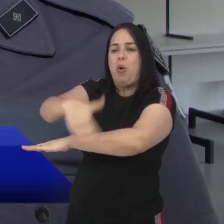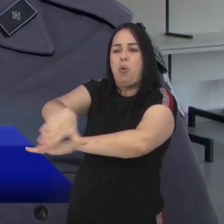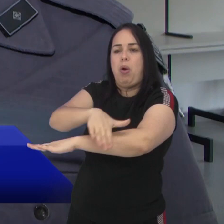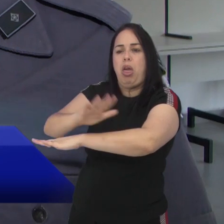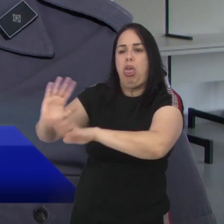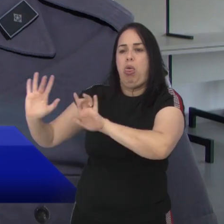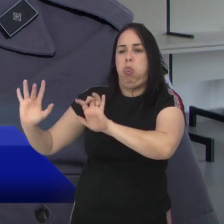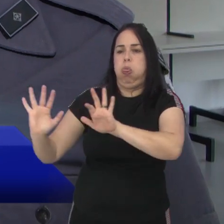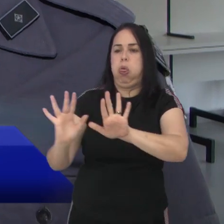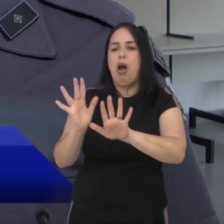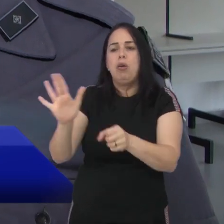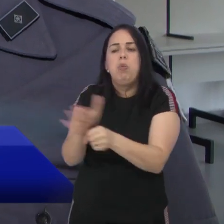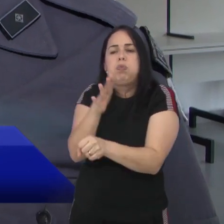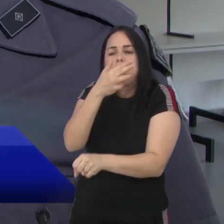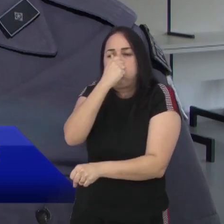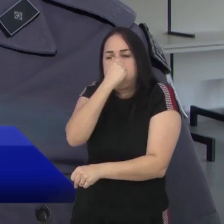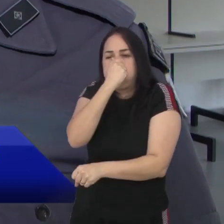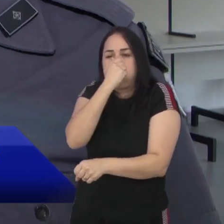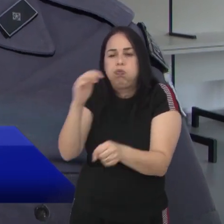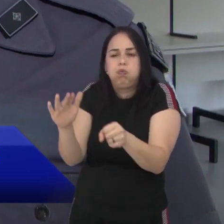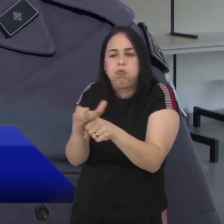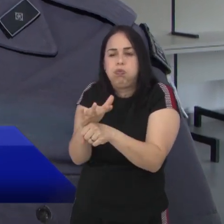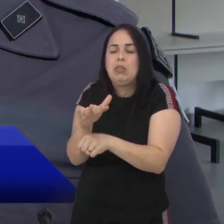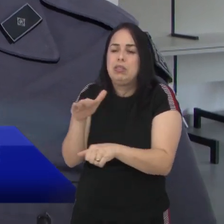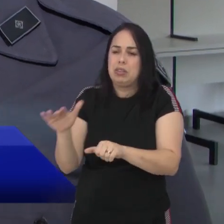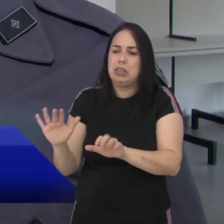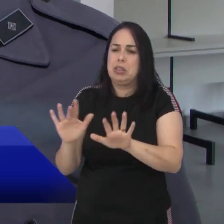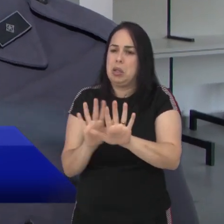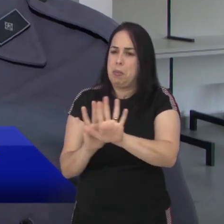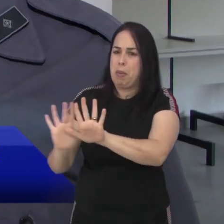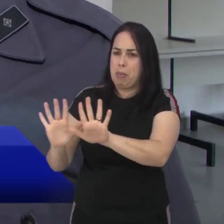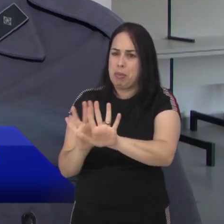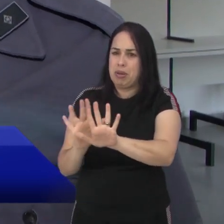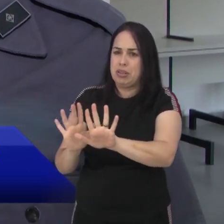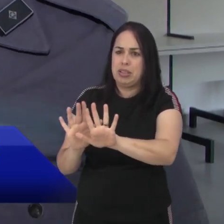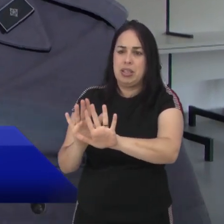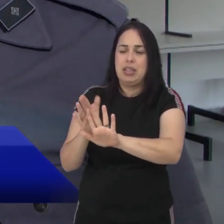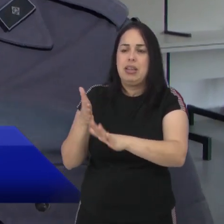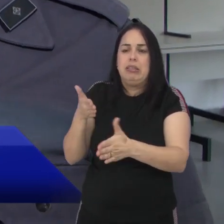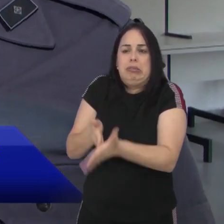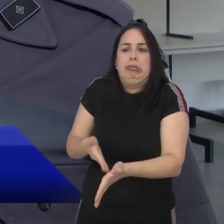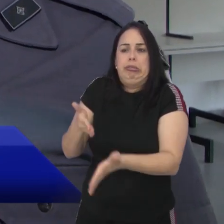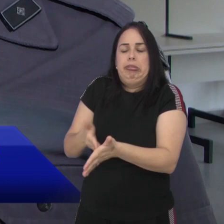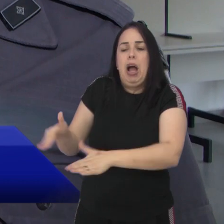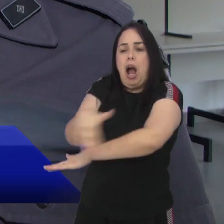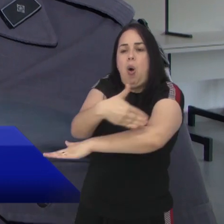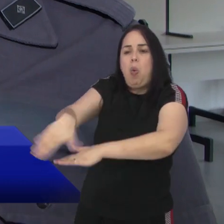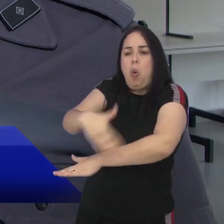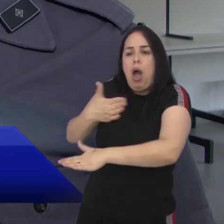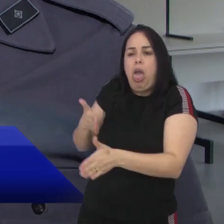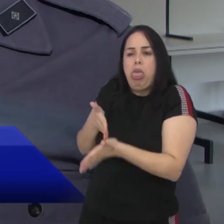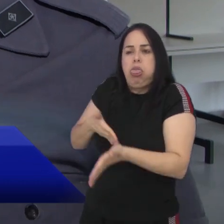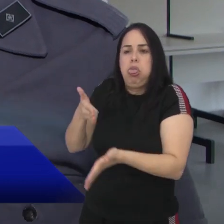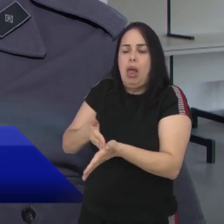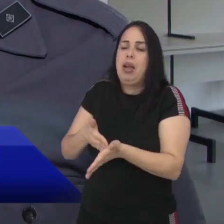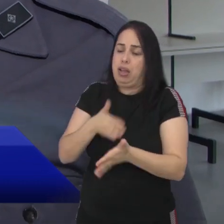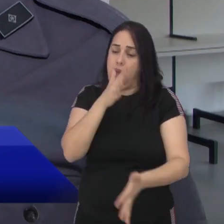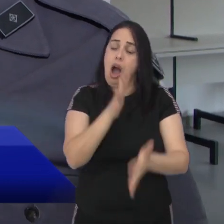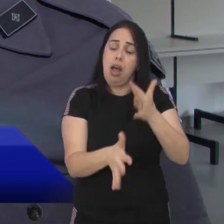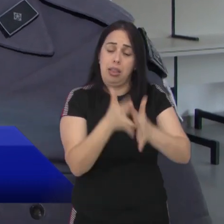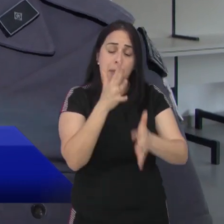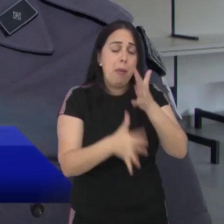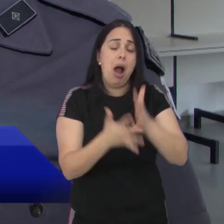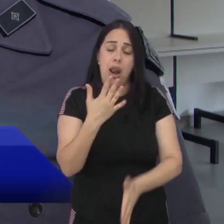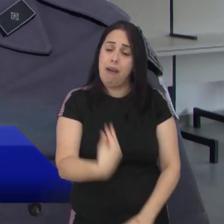promover o fluxo, né? Que é essa aglomeração de pessoas, essa obstrução de vias, atrapalha toda uma vida em